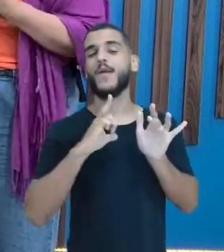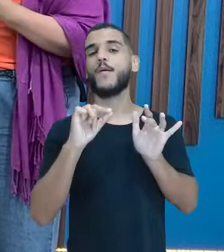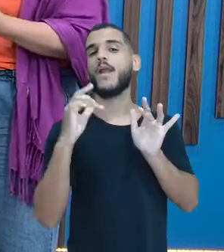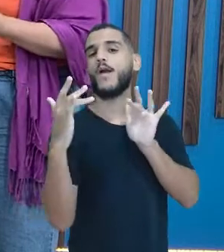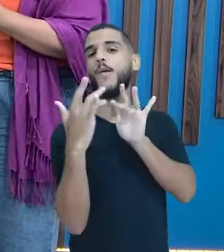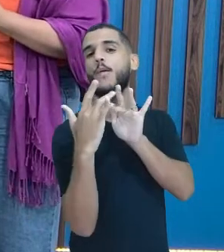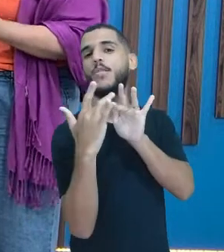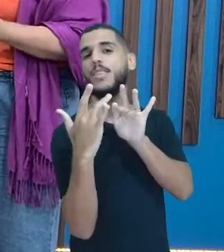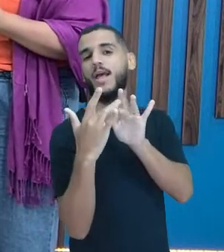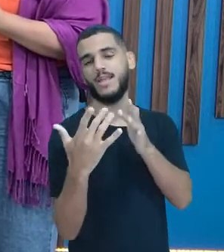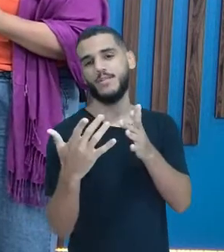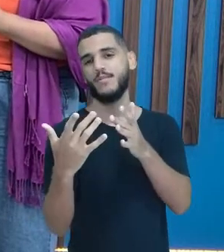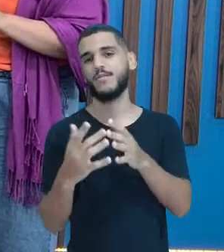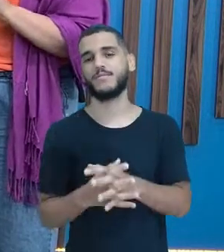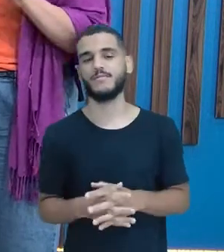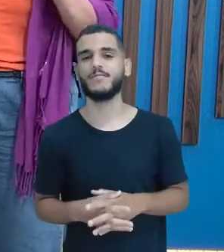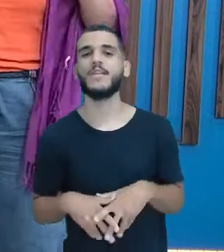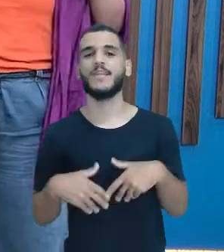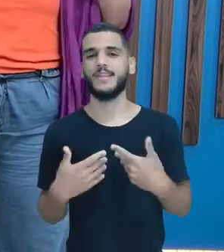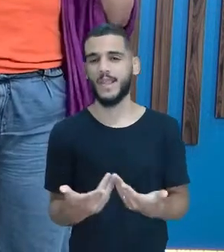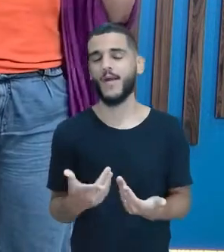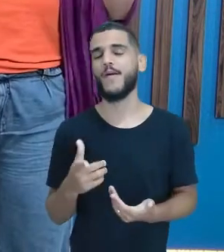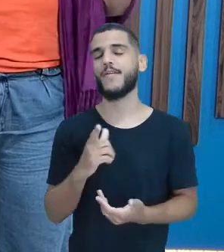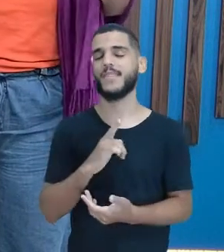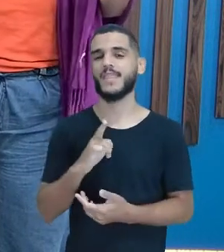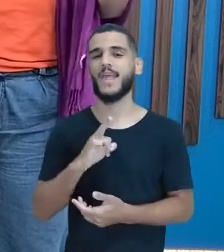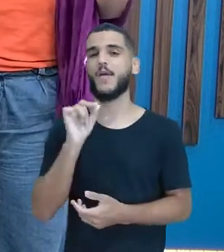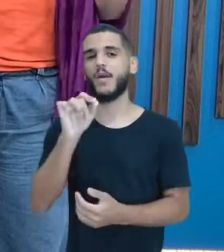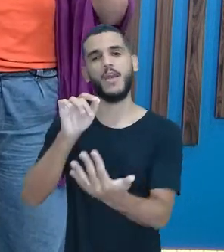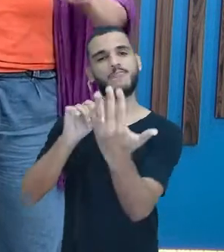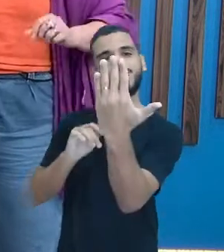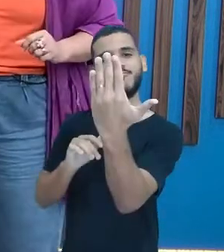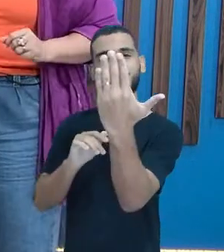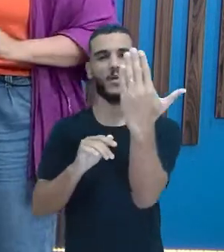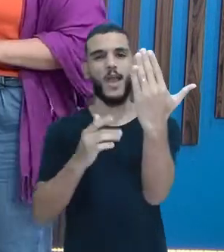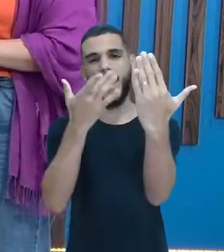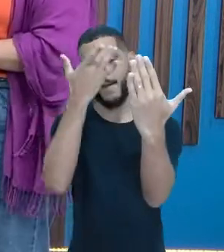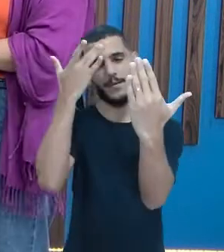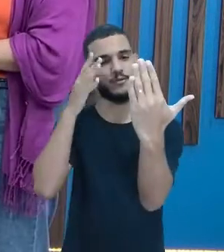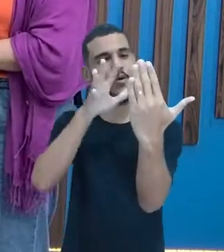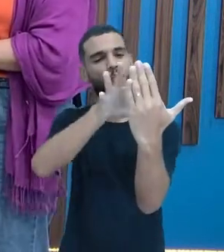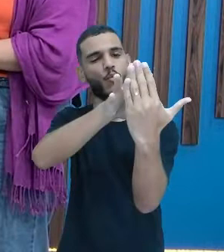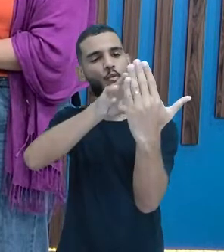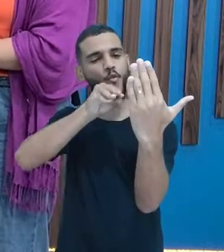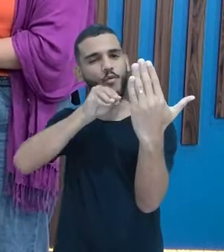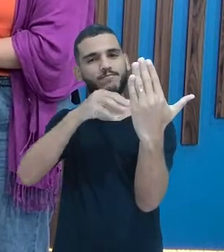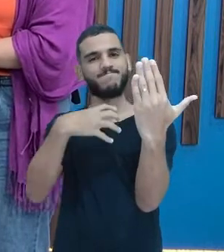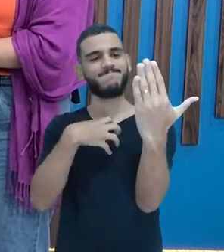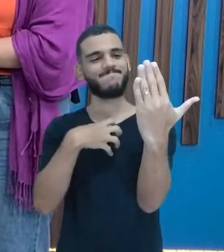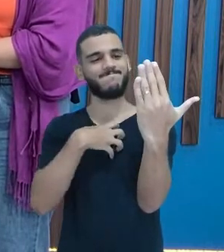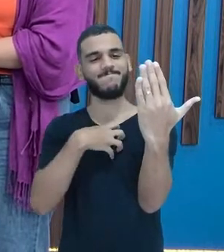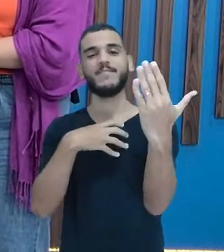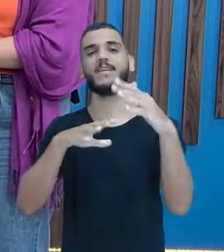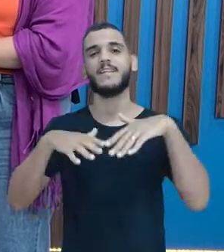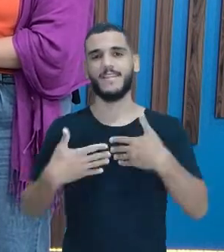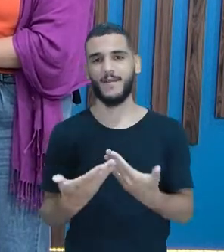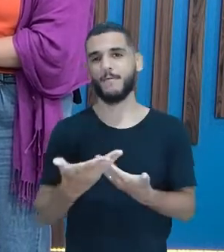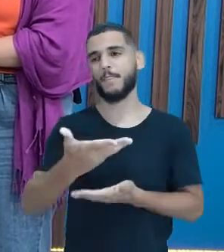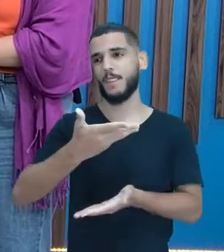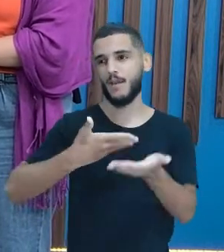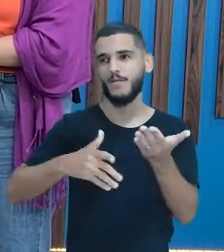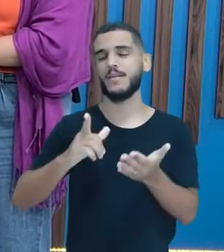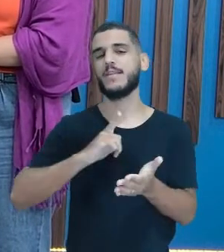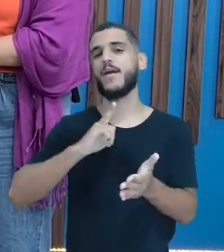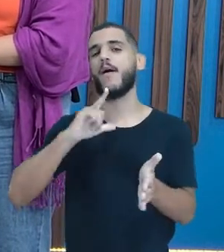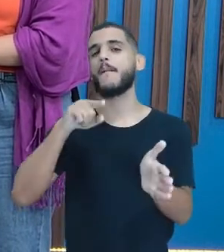o teatro, ele tem isso, de colocar espelhos, né? Certo. Então, nessa conversa surge uma